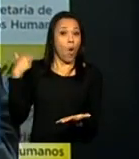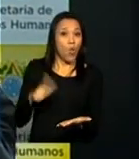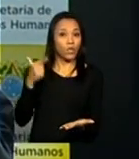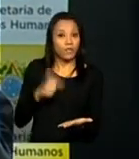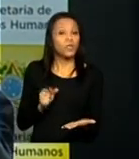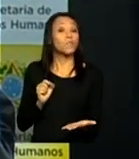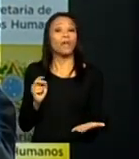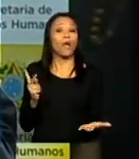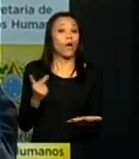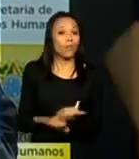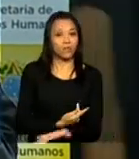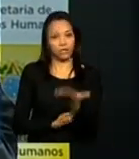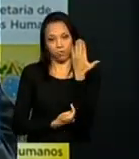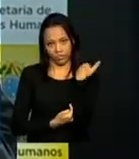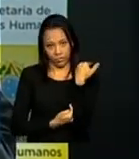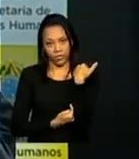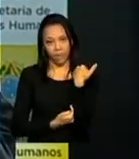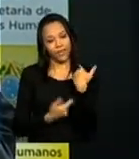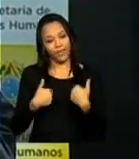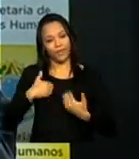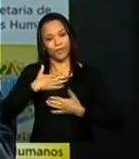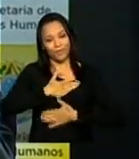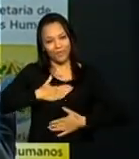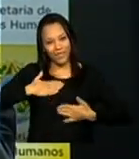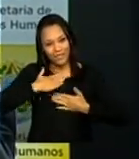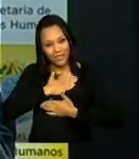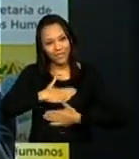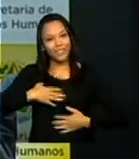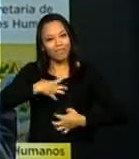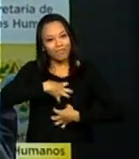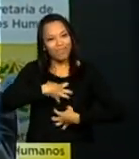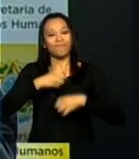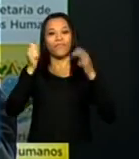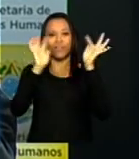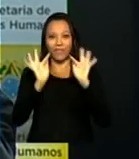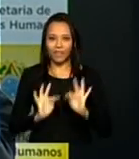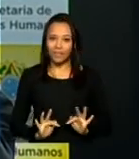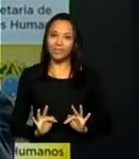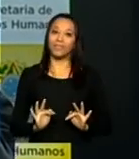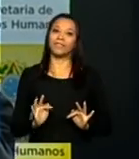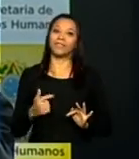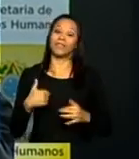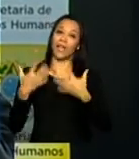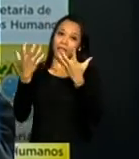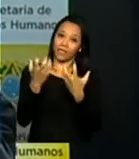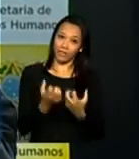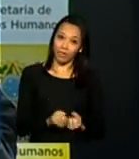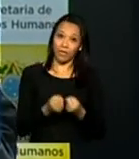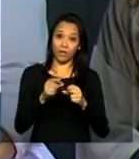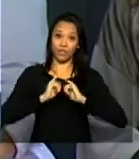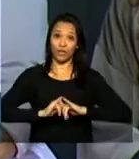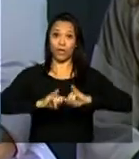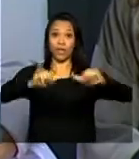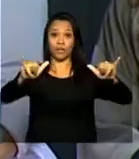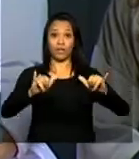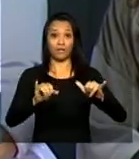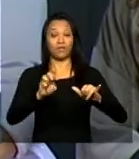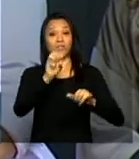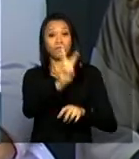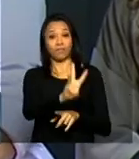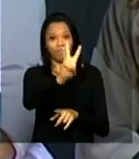muito feliz, satisfeito, com muita honra, recebendo aqui no Ministério da Educação o lançamento desse portal. Espero